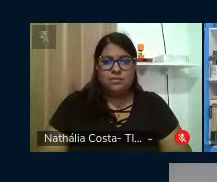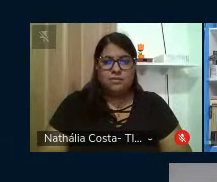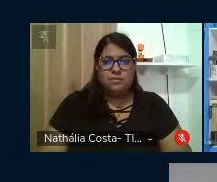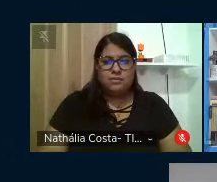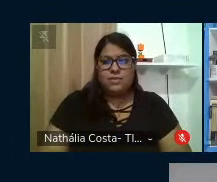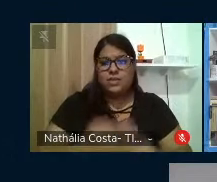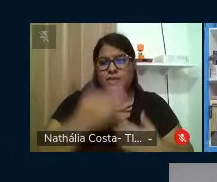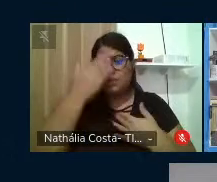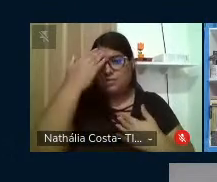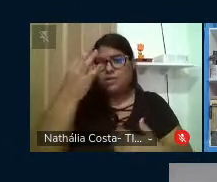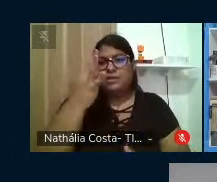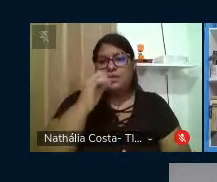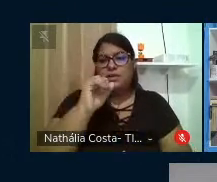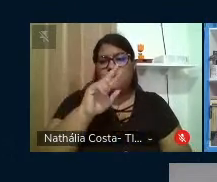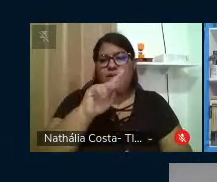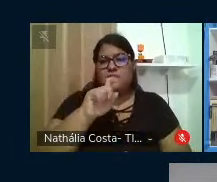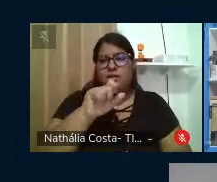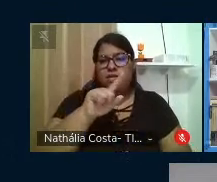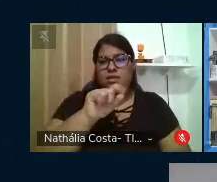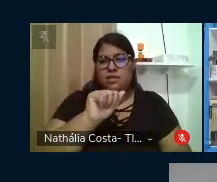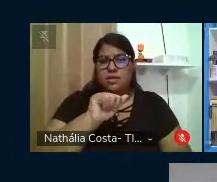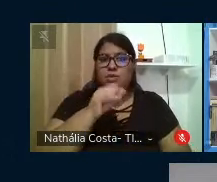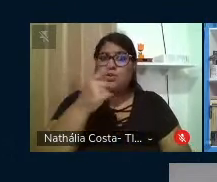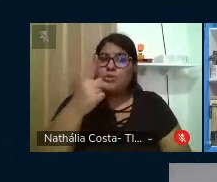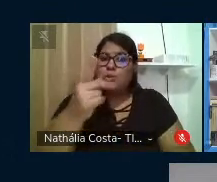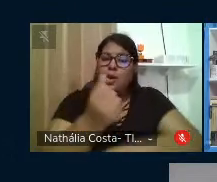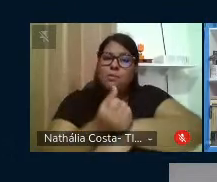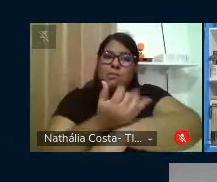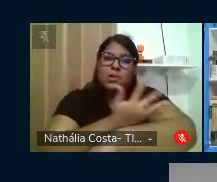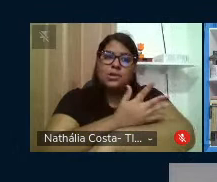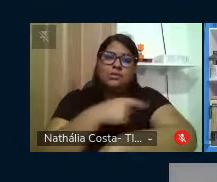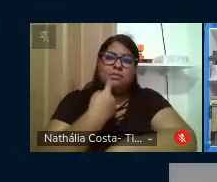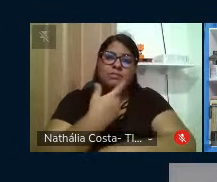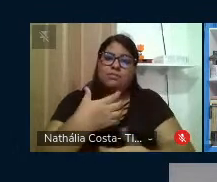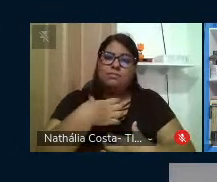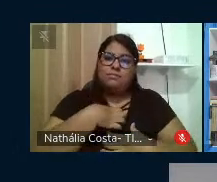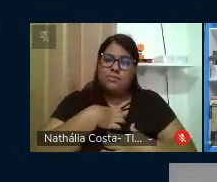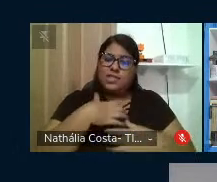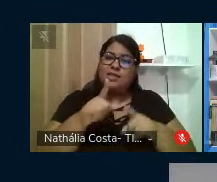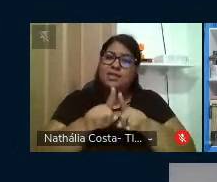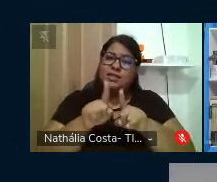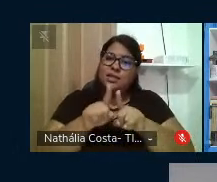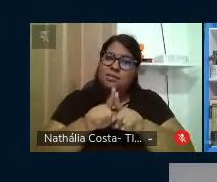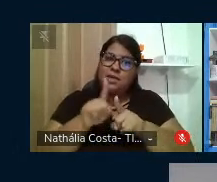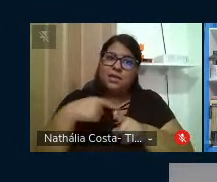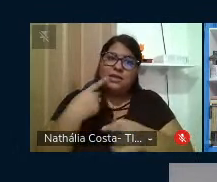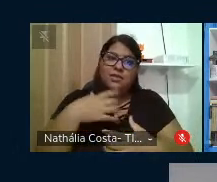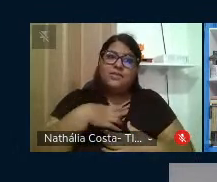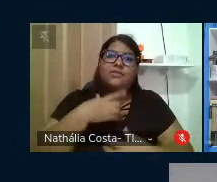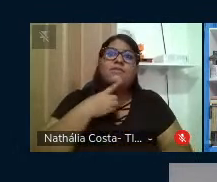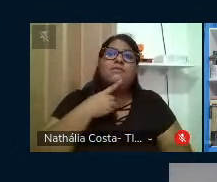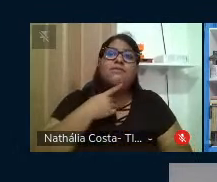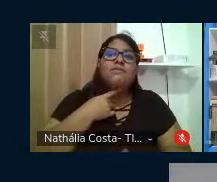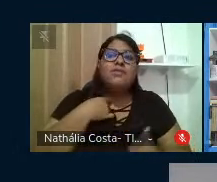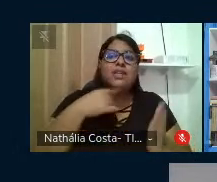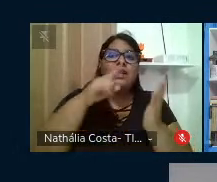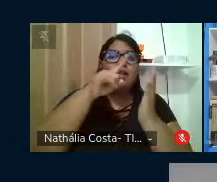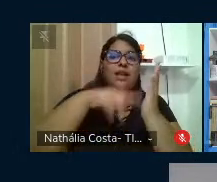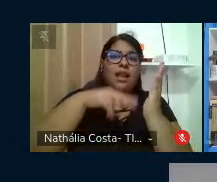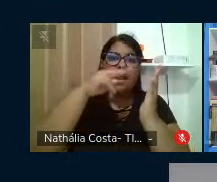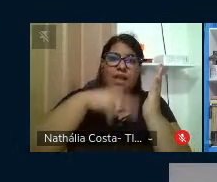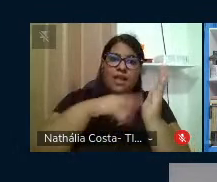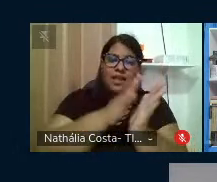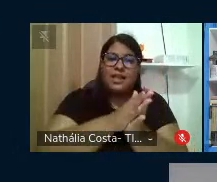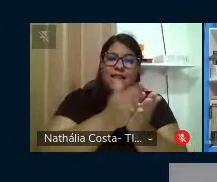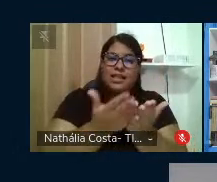Obrigada, Tardélia. Sua emoção nos toca e também nos convida a ler a obra, a sentir esse